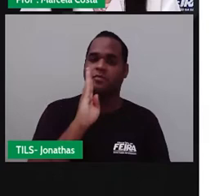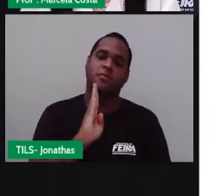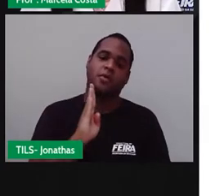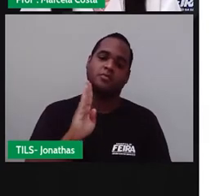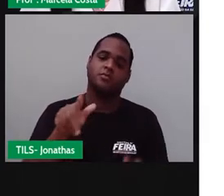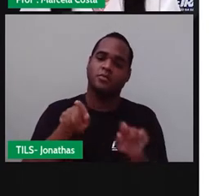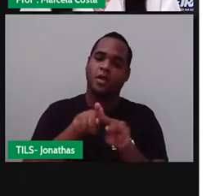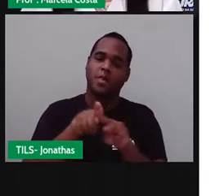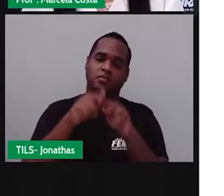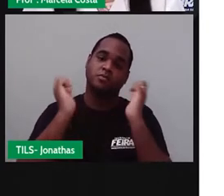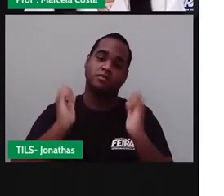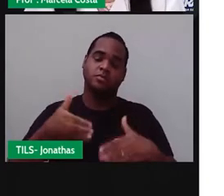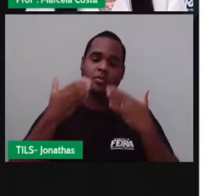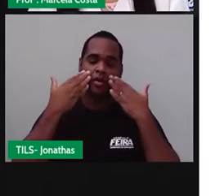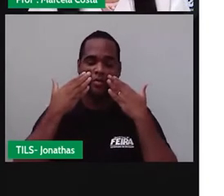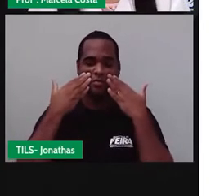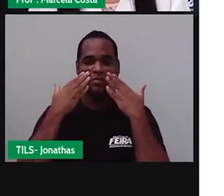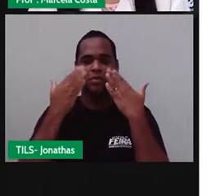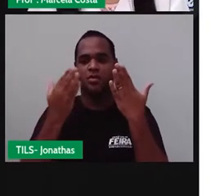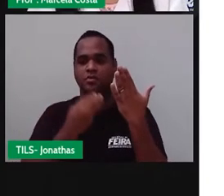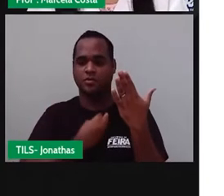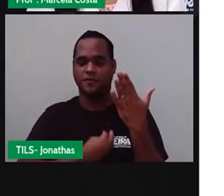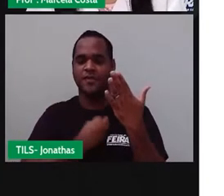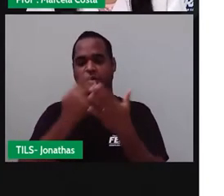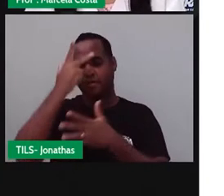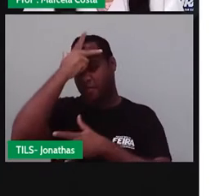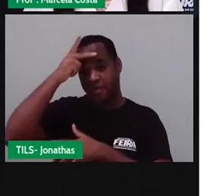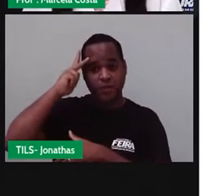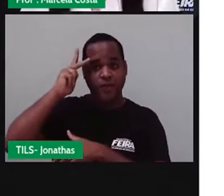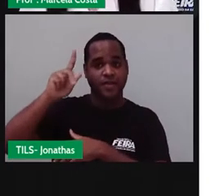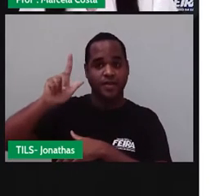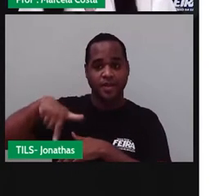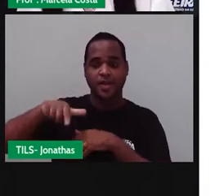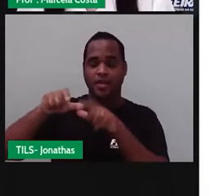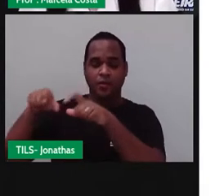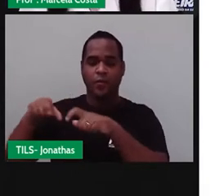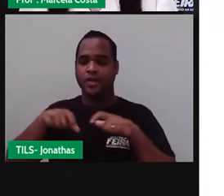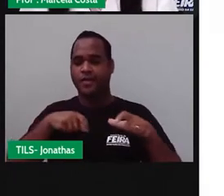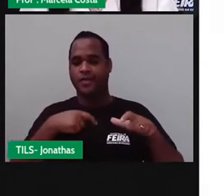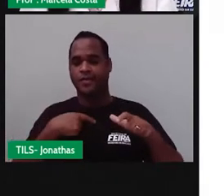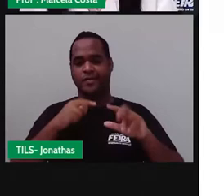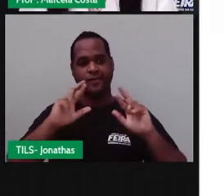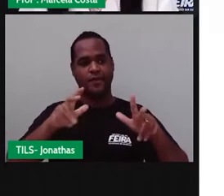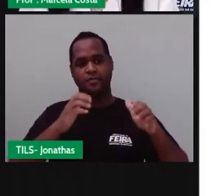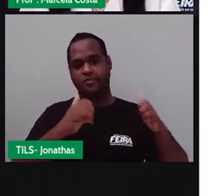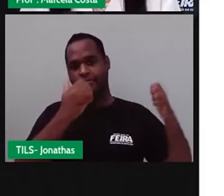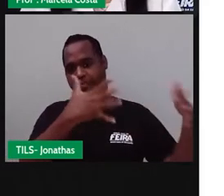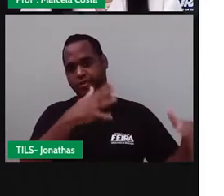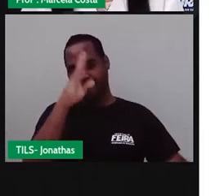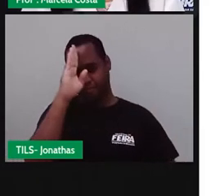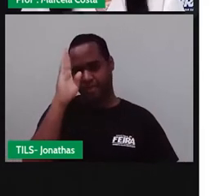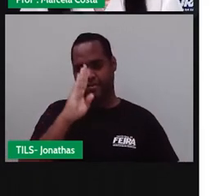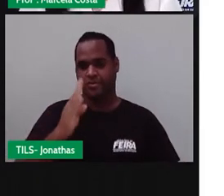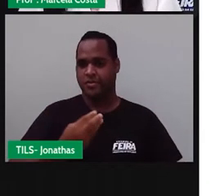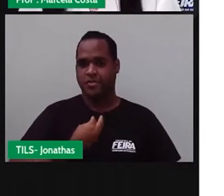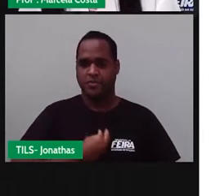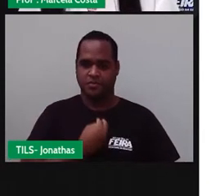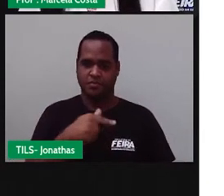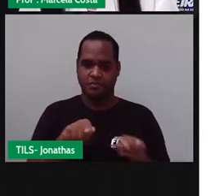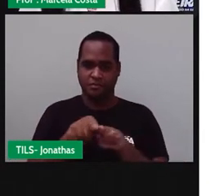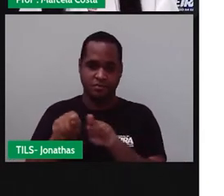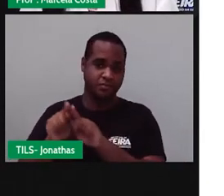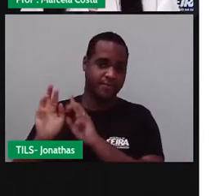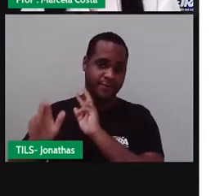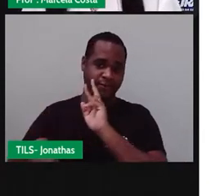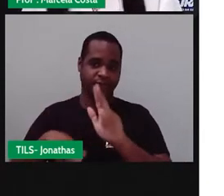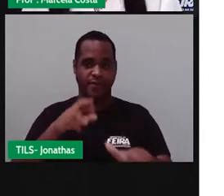também representando pessoas, lugares de fora do Brasil também. Vejam como todos são